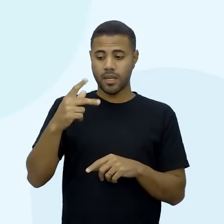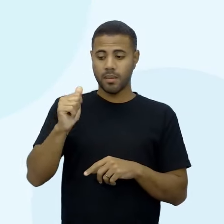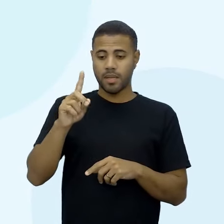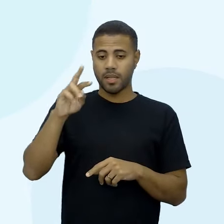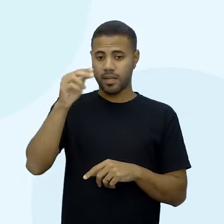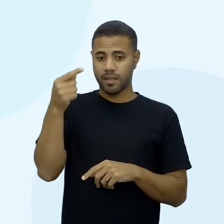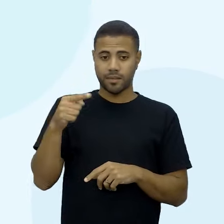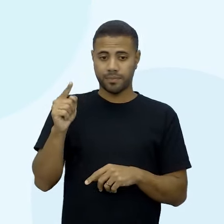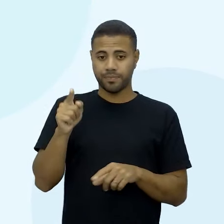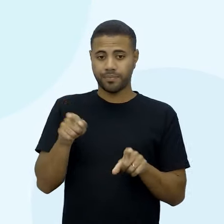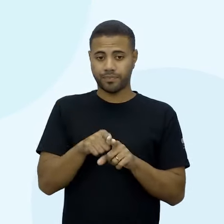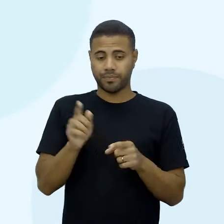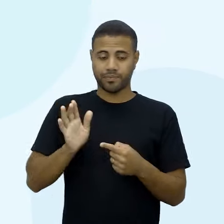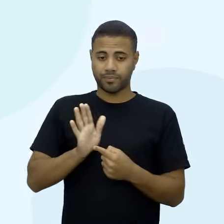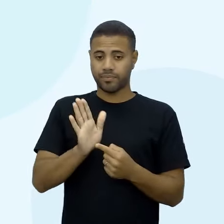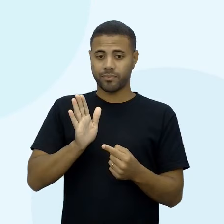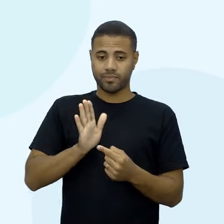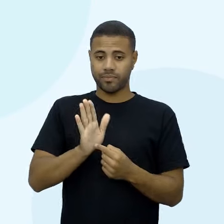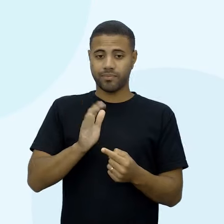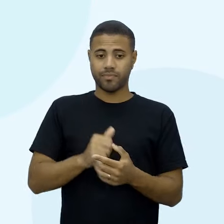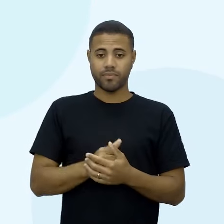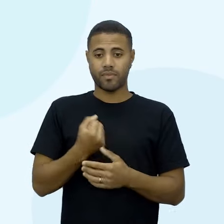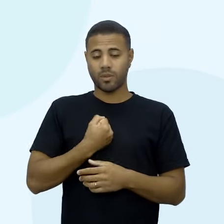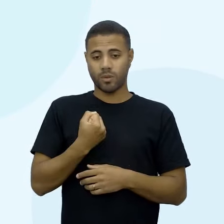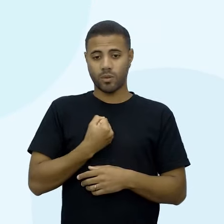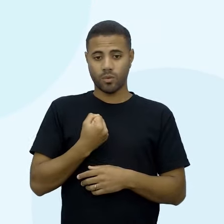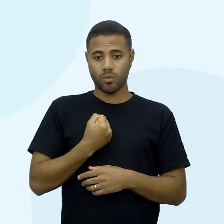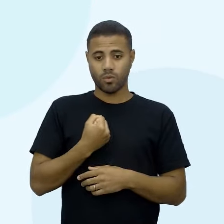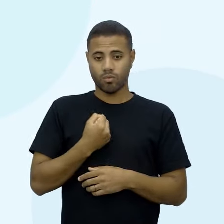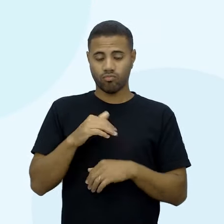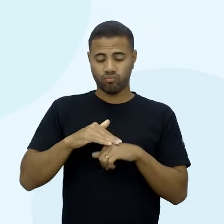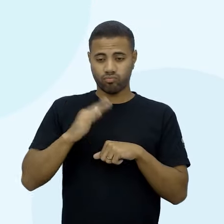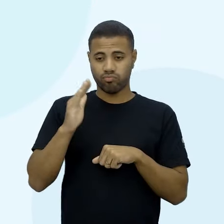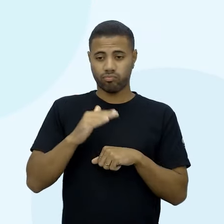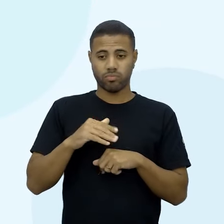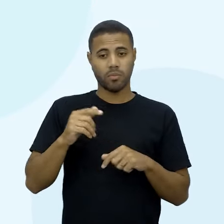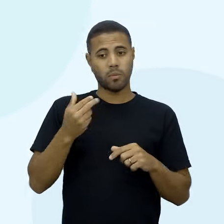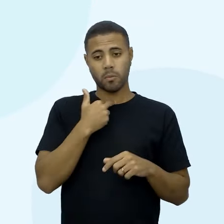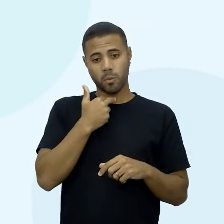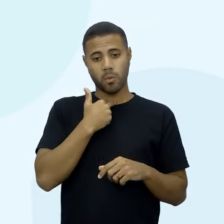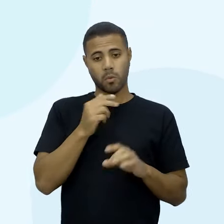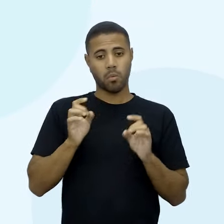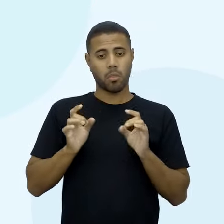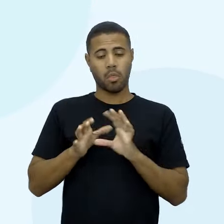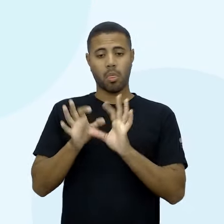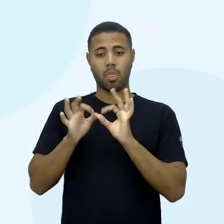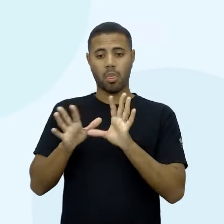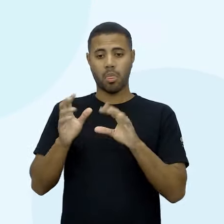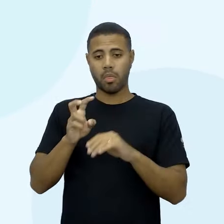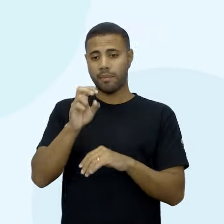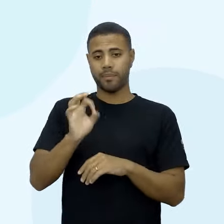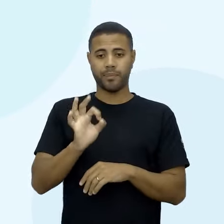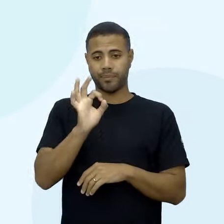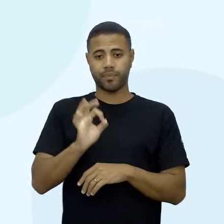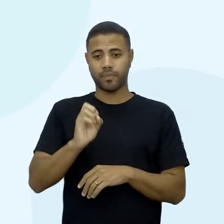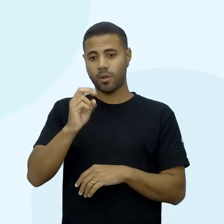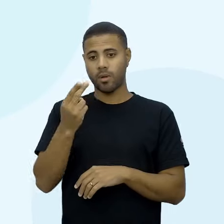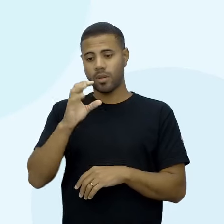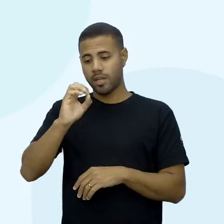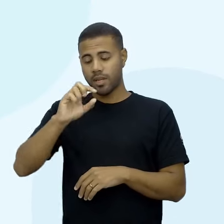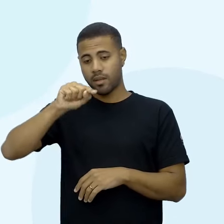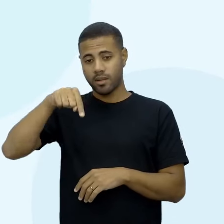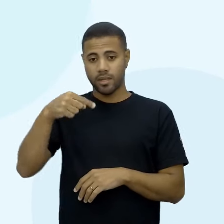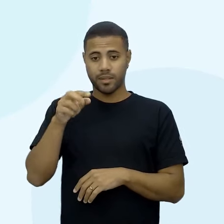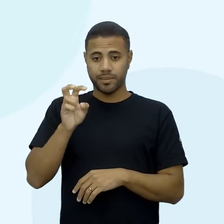obrigatoriamente eu tenho que fazer a conversão para número decimal, não posso deixar esse 50%, ou eu converto para 0